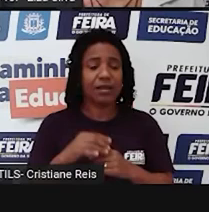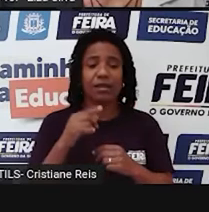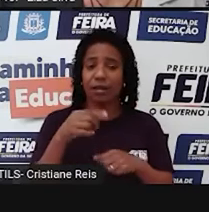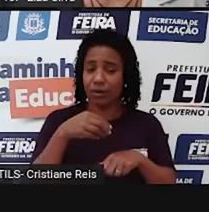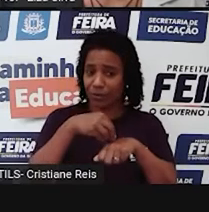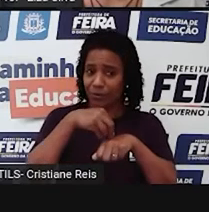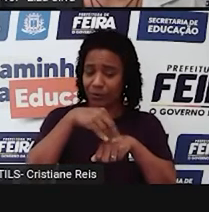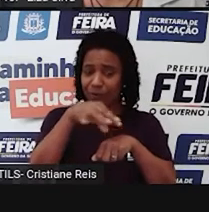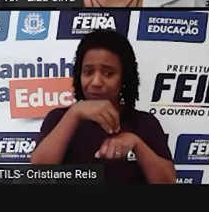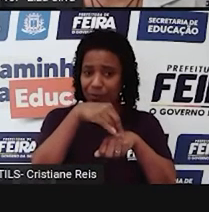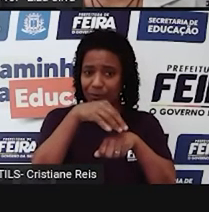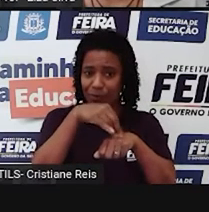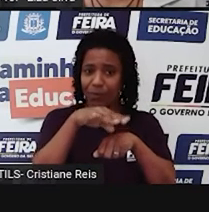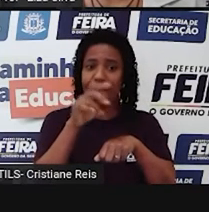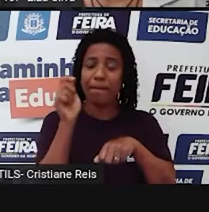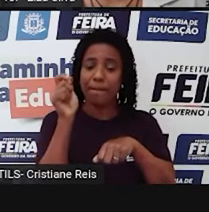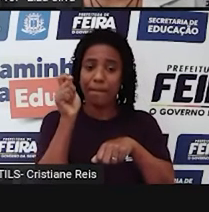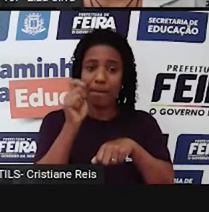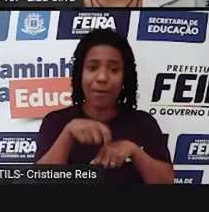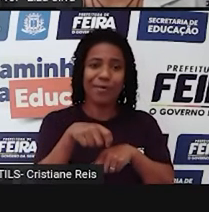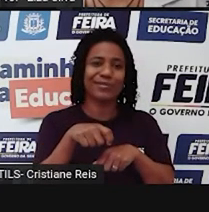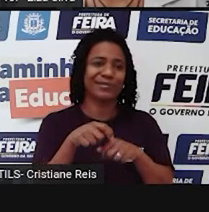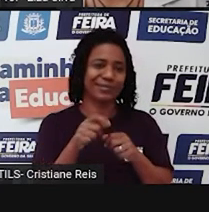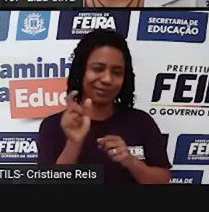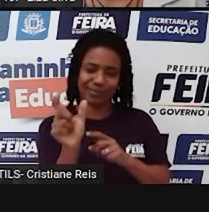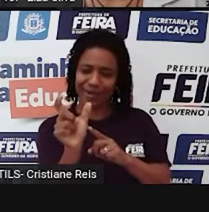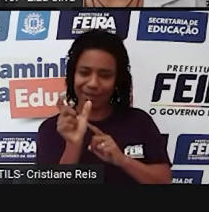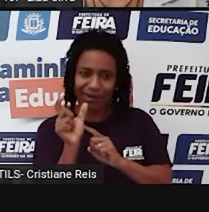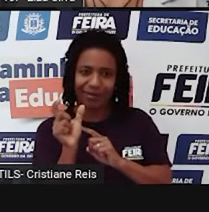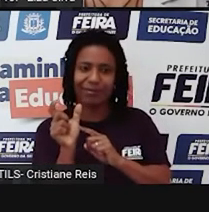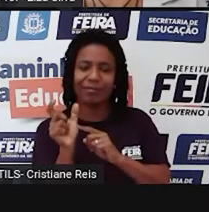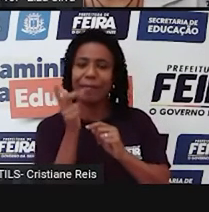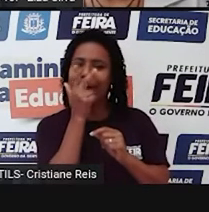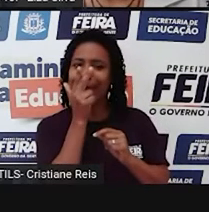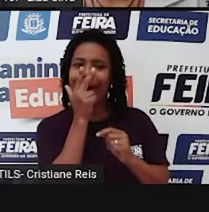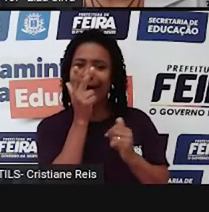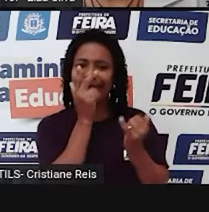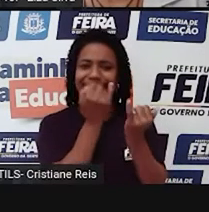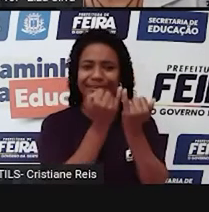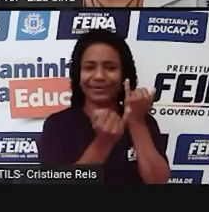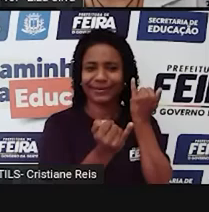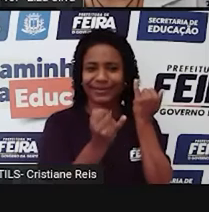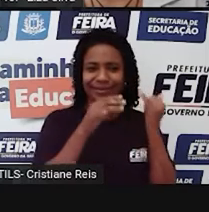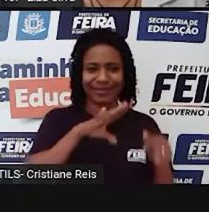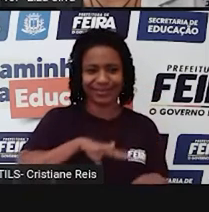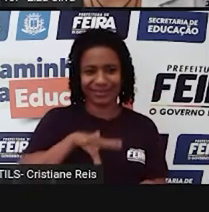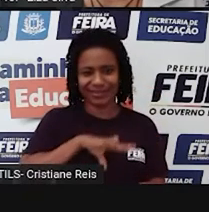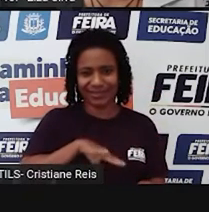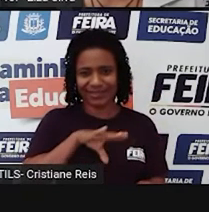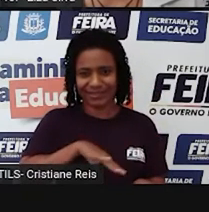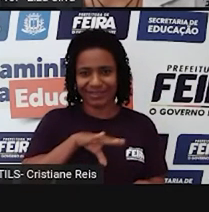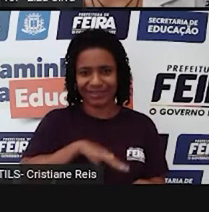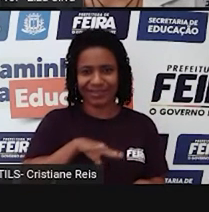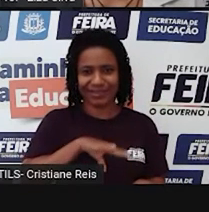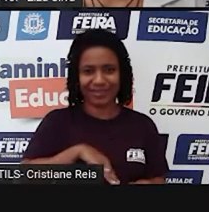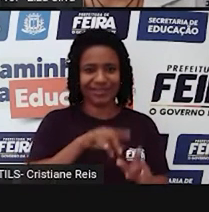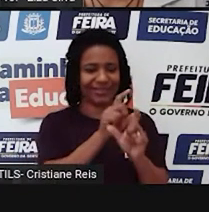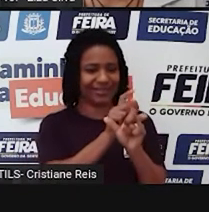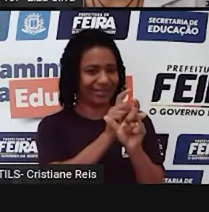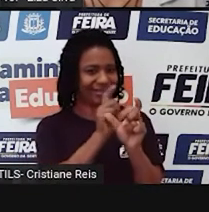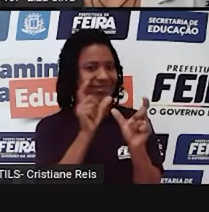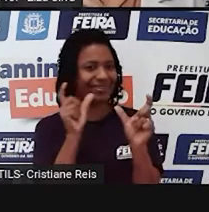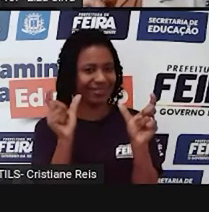texto que são parecidas com outras de nossa língua as quais chamamos de palavras transparentes ou